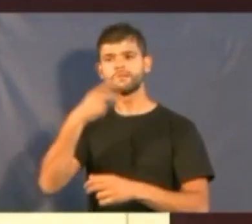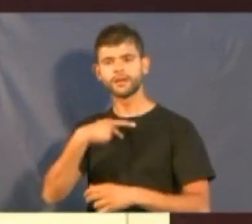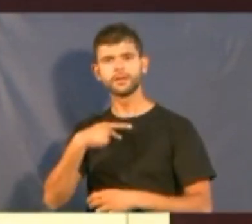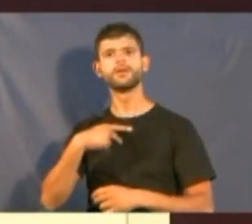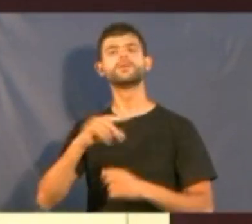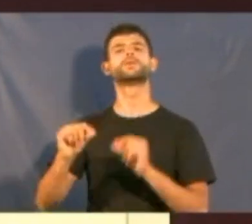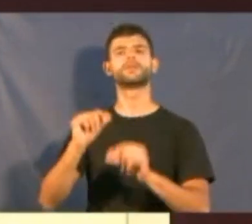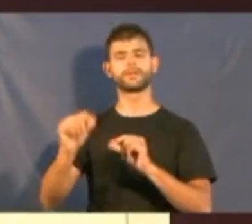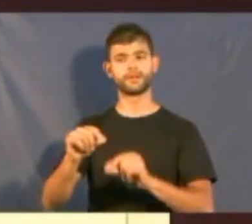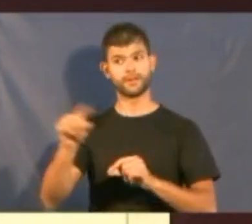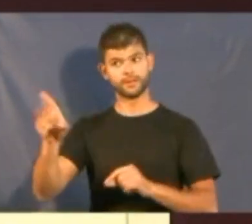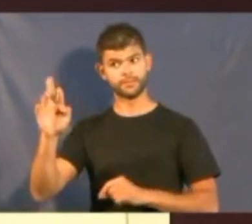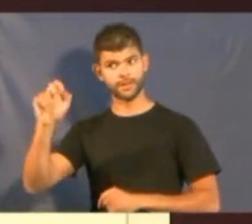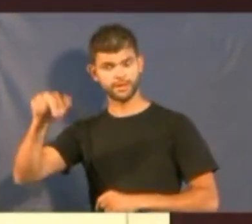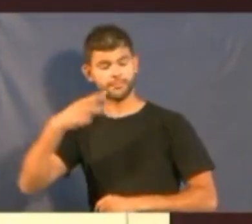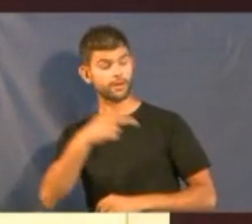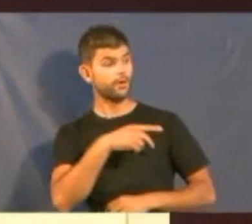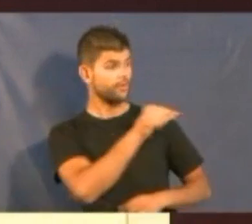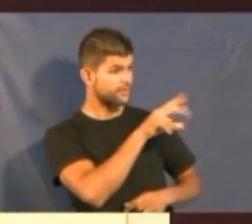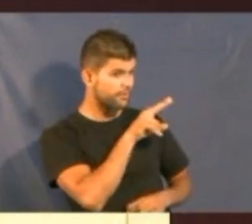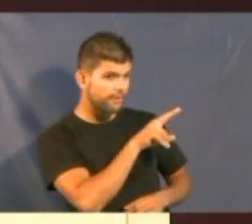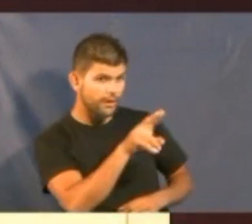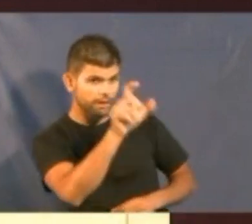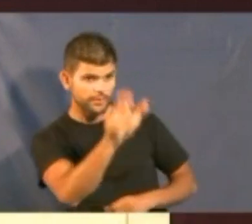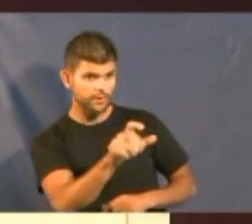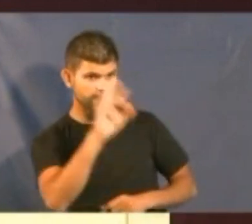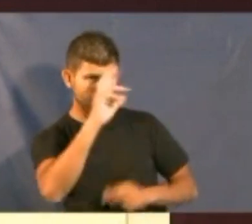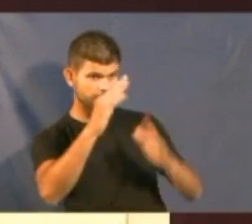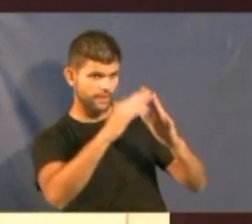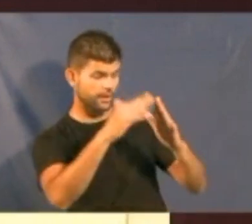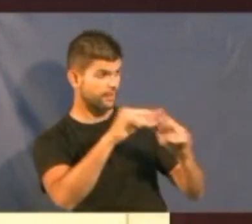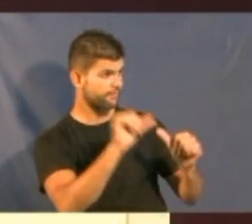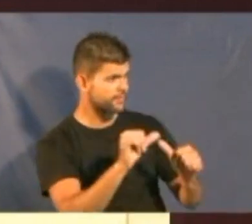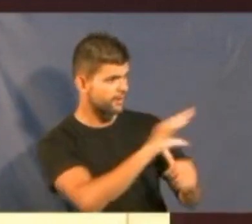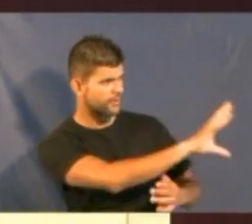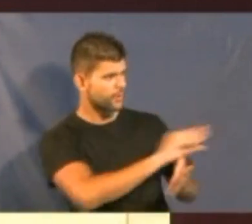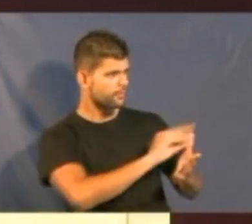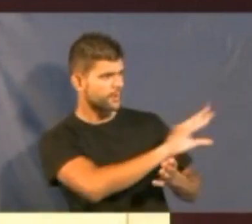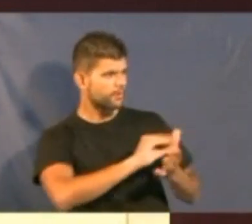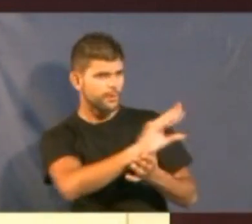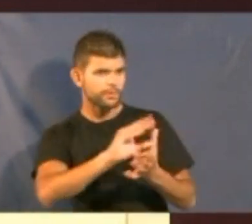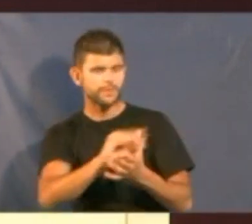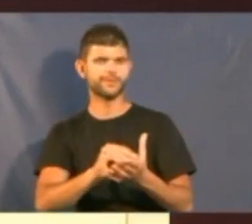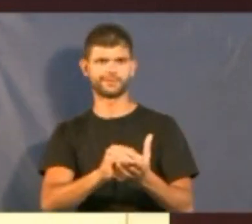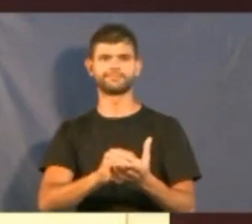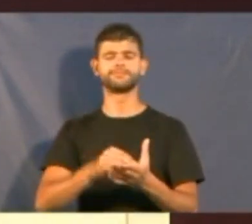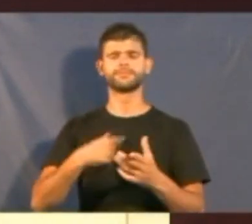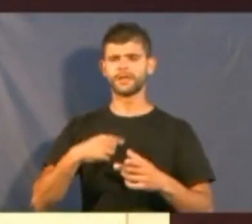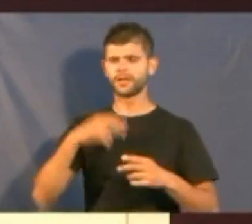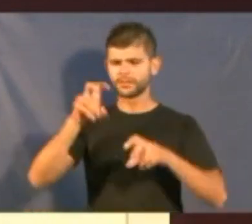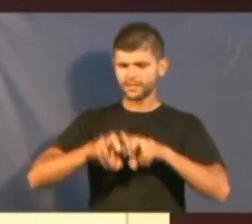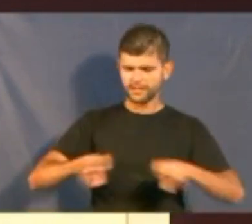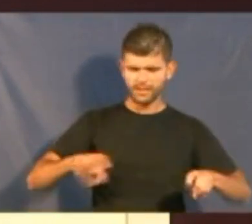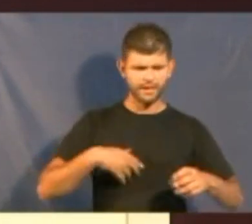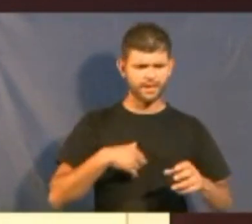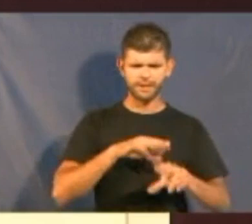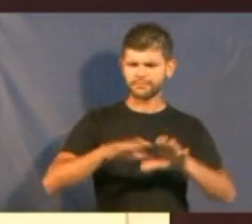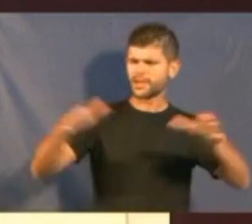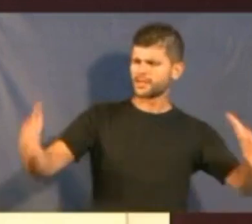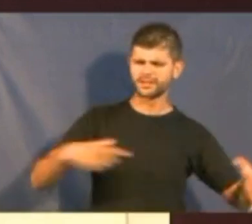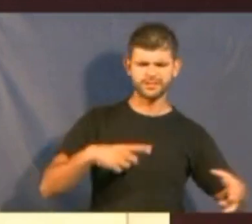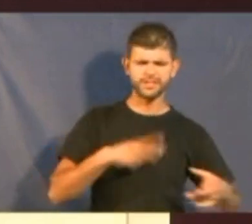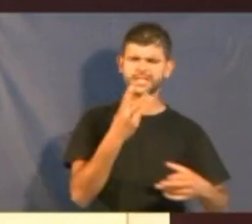casa fizer e você não peca. Então eu fiquei de olho, porque a mesa devia ter 300 talheres, 400 garfos,